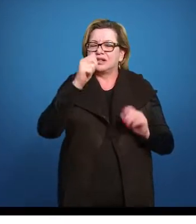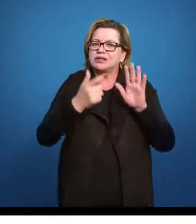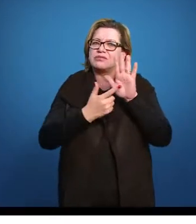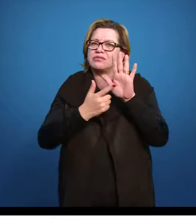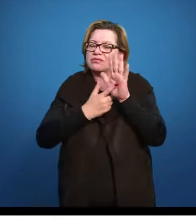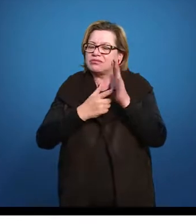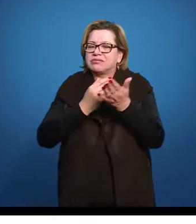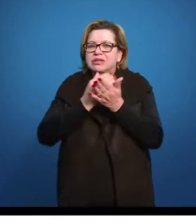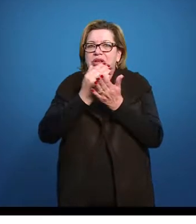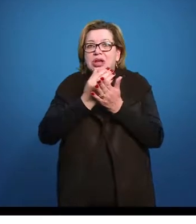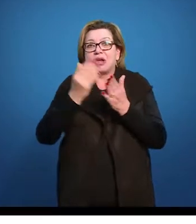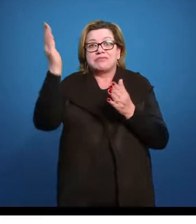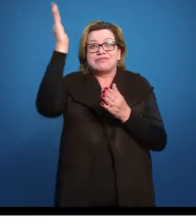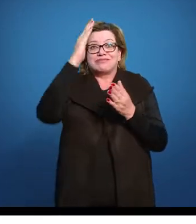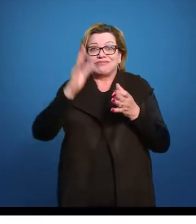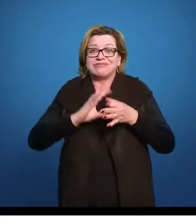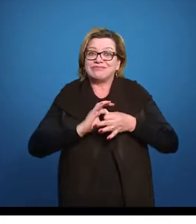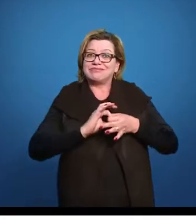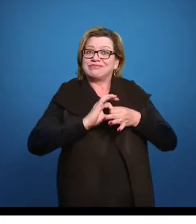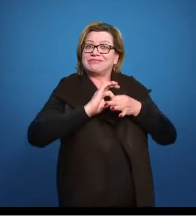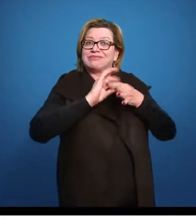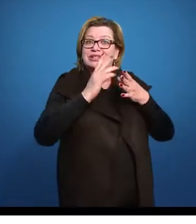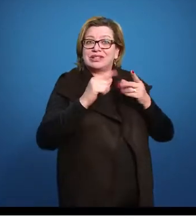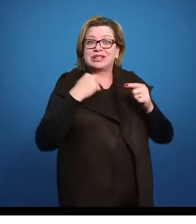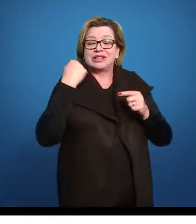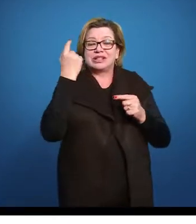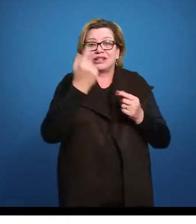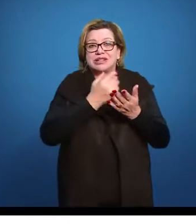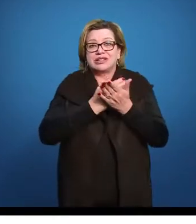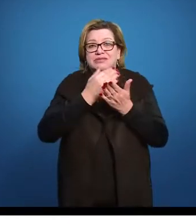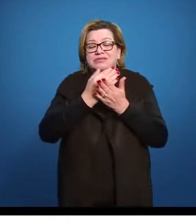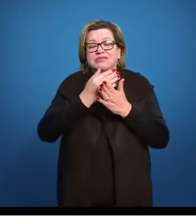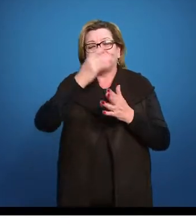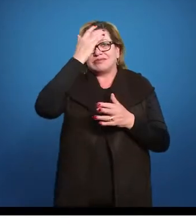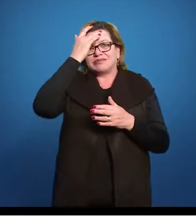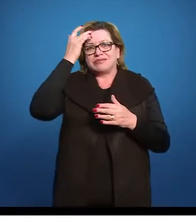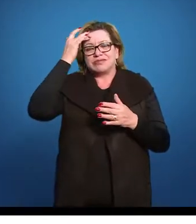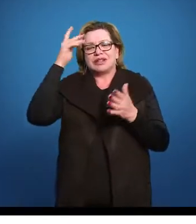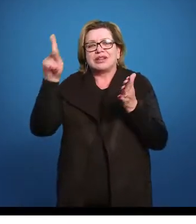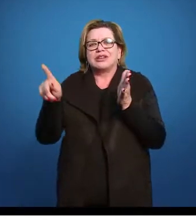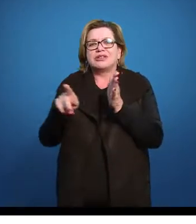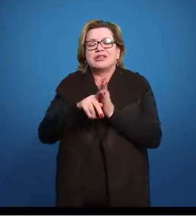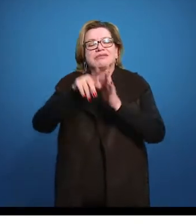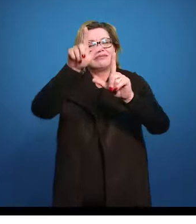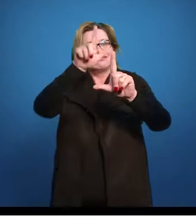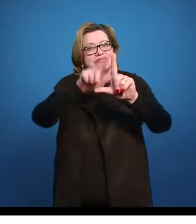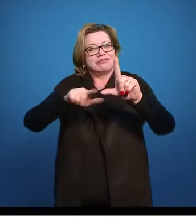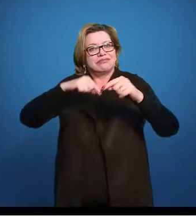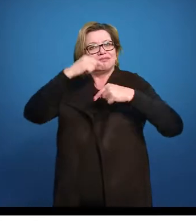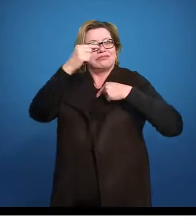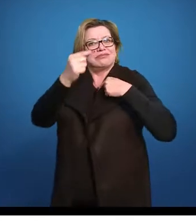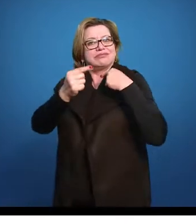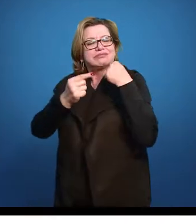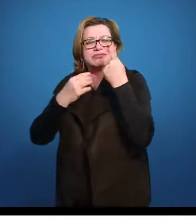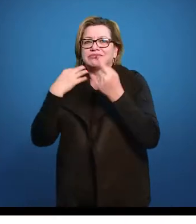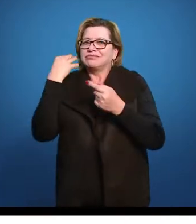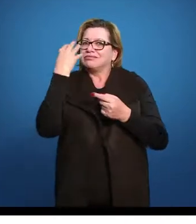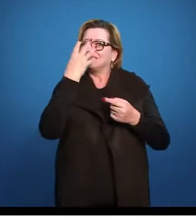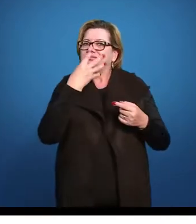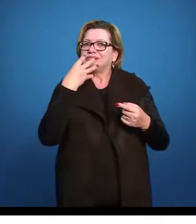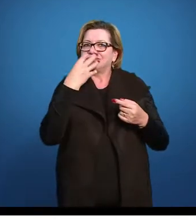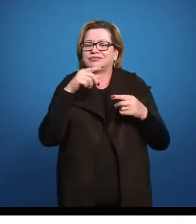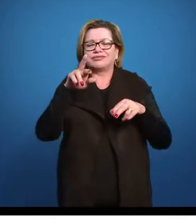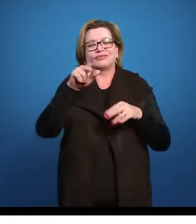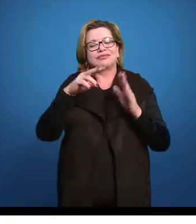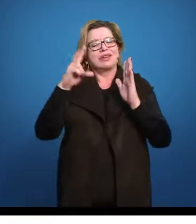isso é bem importante, porque a partir daí já vai se começar a pensar em alguns elementos que vão aparecer na literatura posterior, a literatura romântica, como é o caso